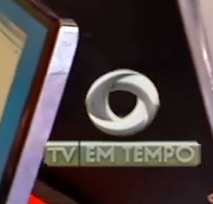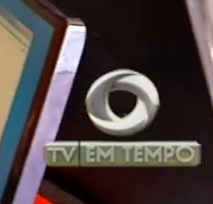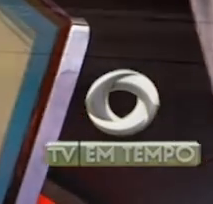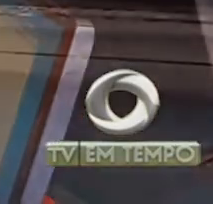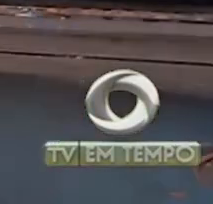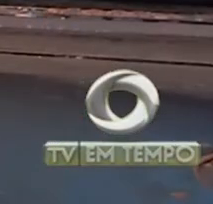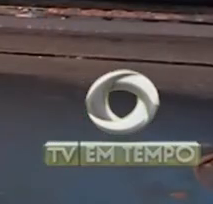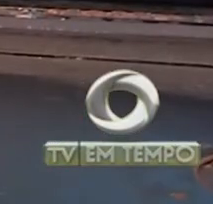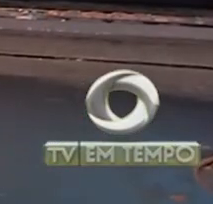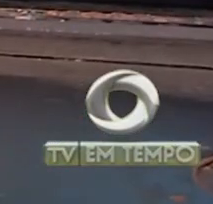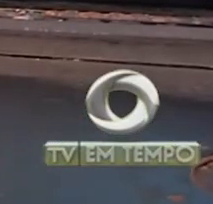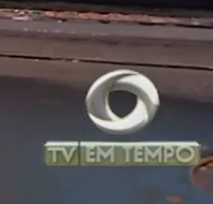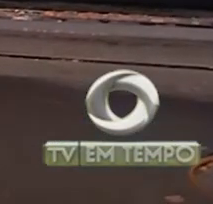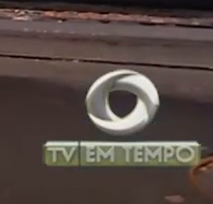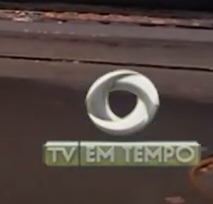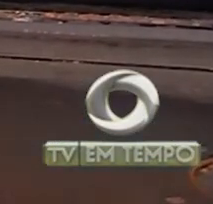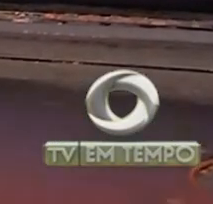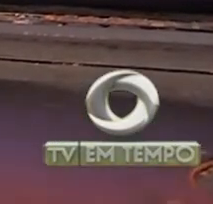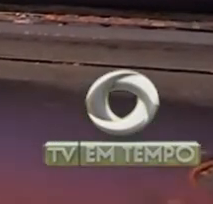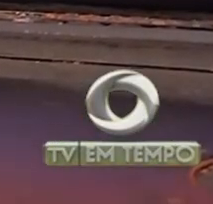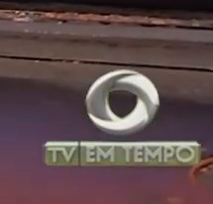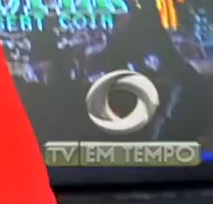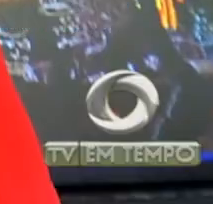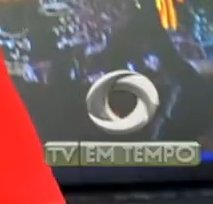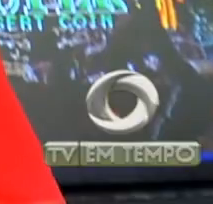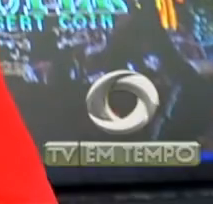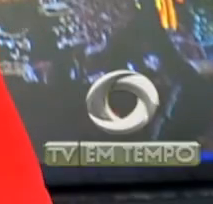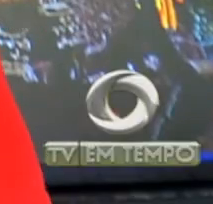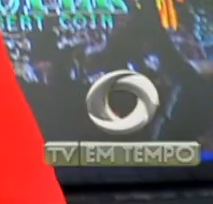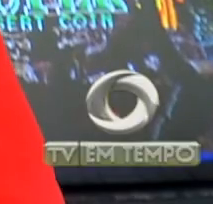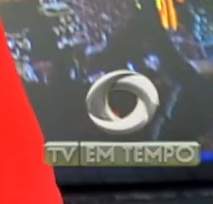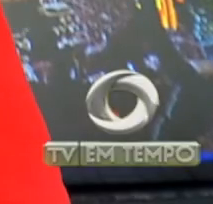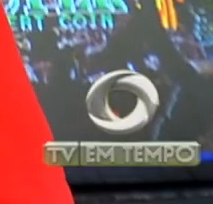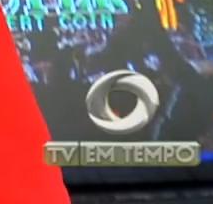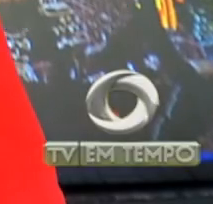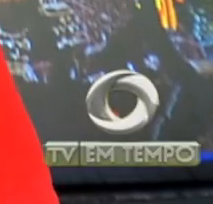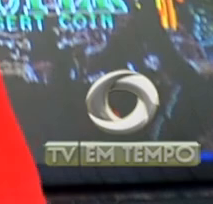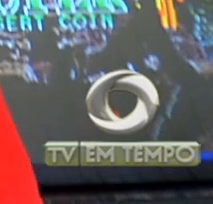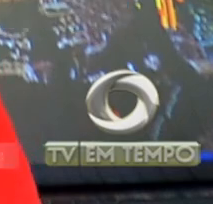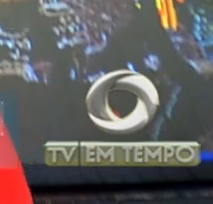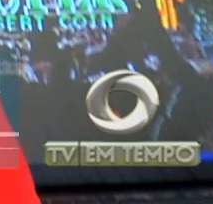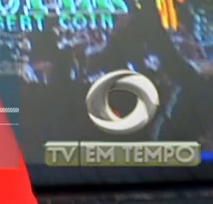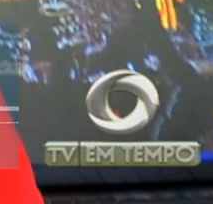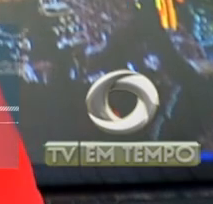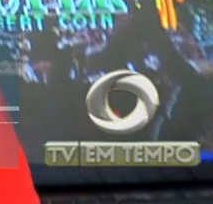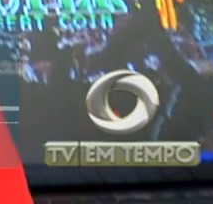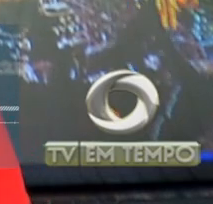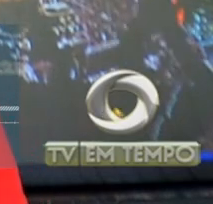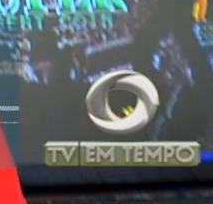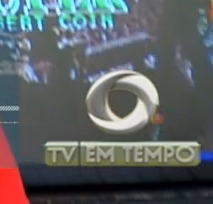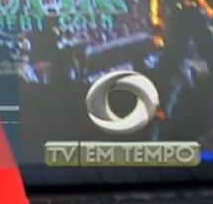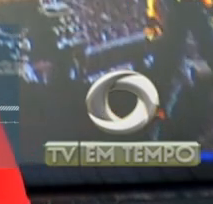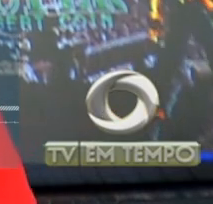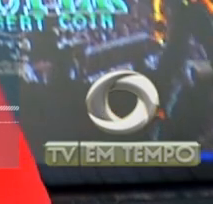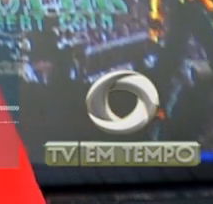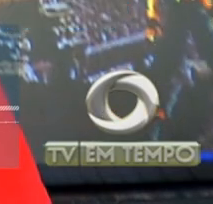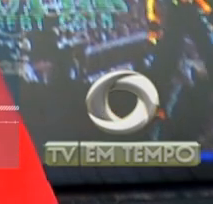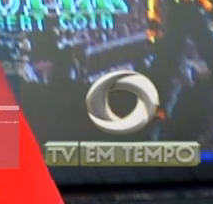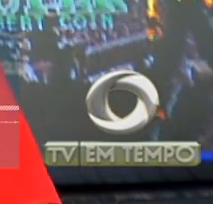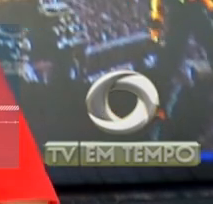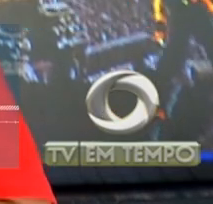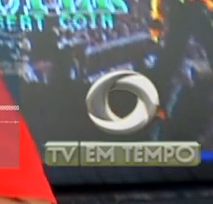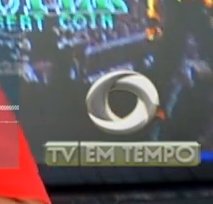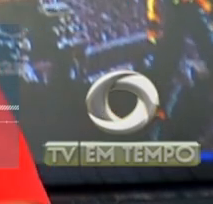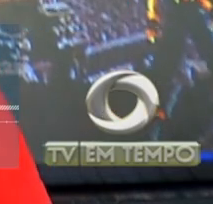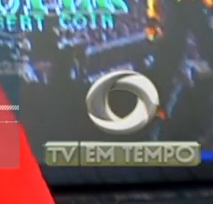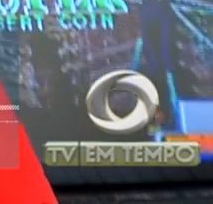apareceram. Mas a dificuldade existe. Praticamente congelou, de um tempo para cá, aliás. A gente congelou. Por quê?